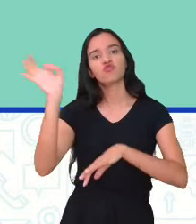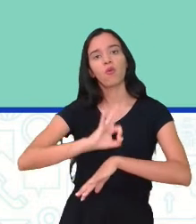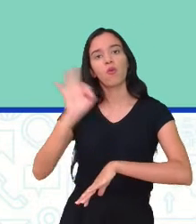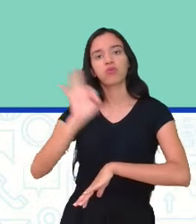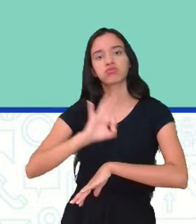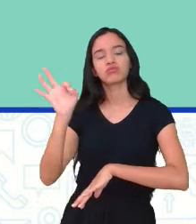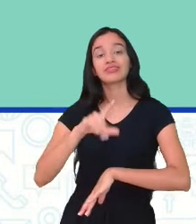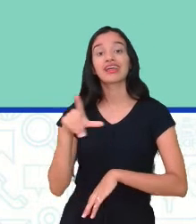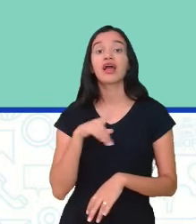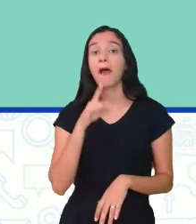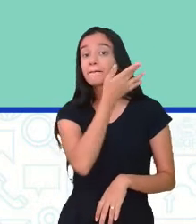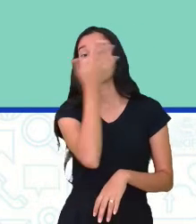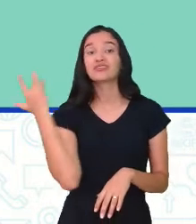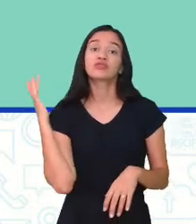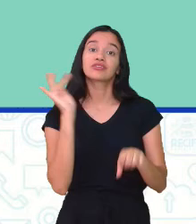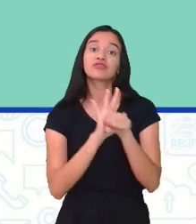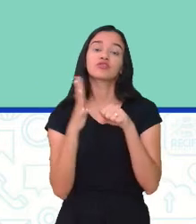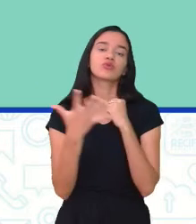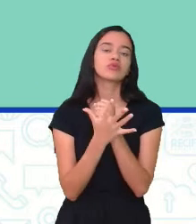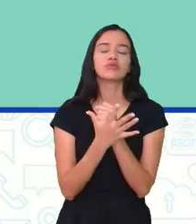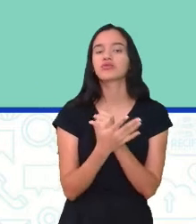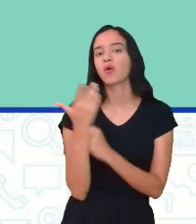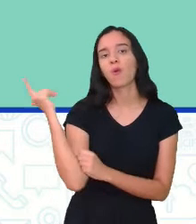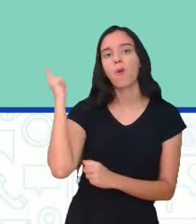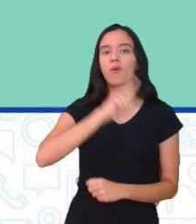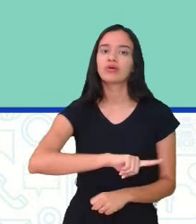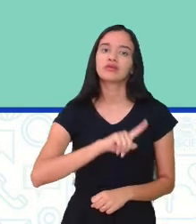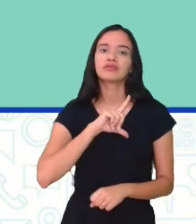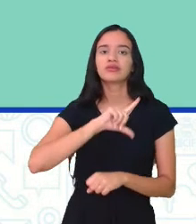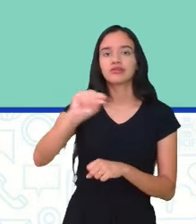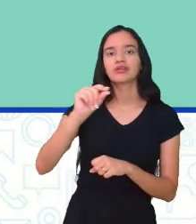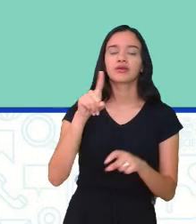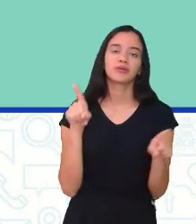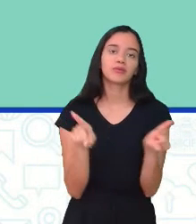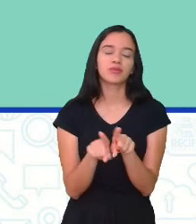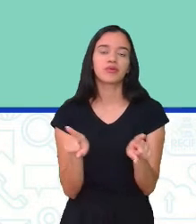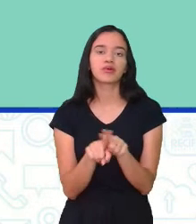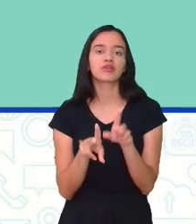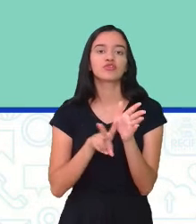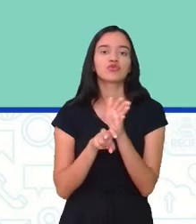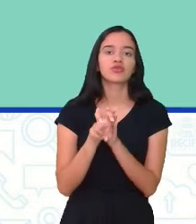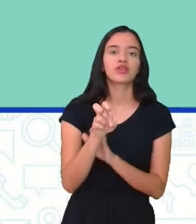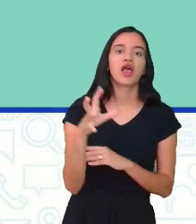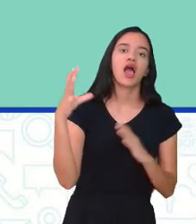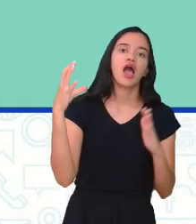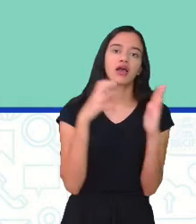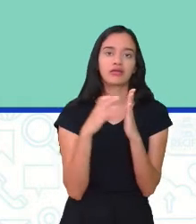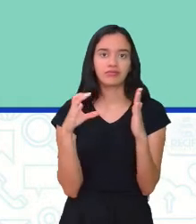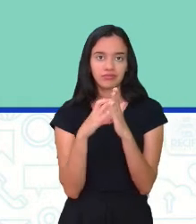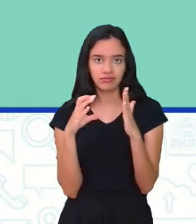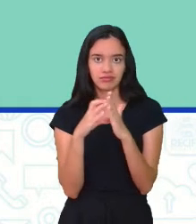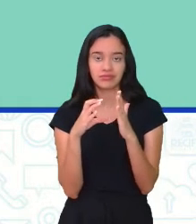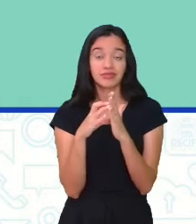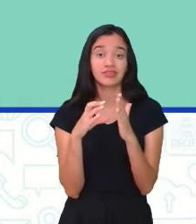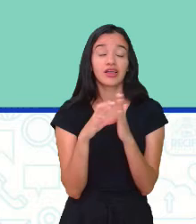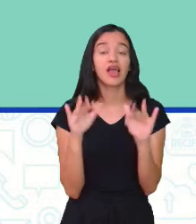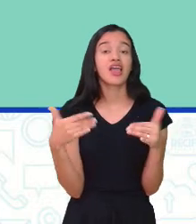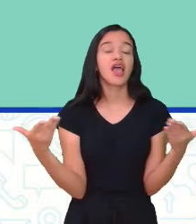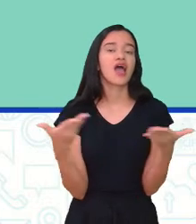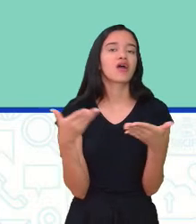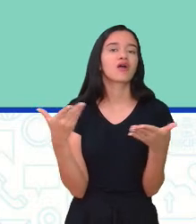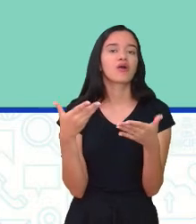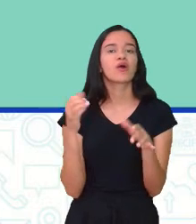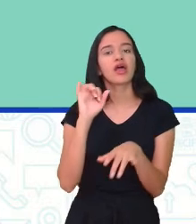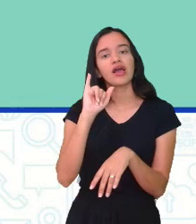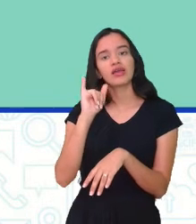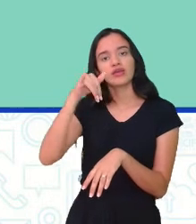que tiveram COVID não conseguiram sair por conta de ser portadora do vírus HIV e está com a imunidade muito